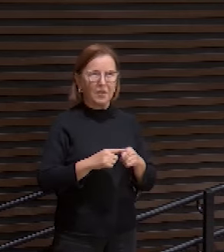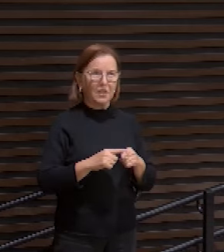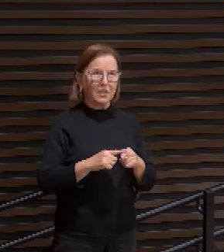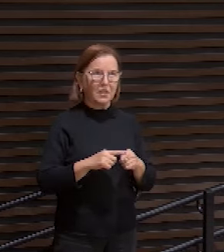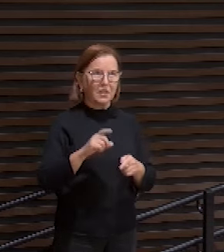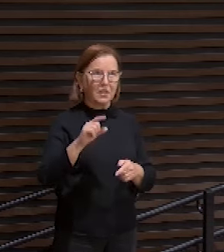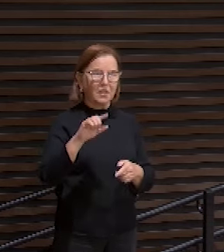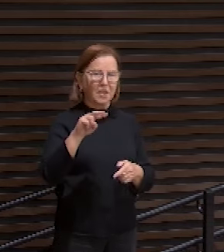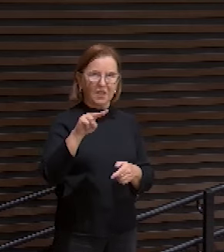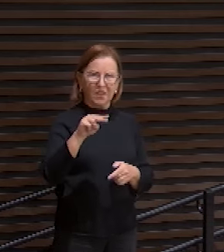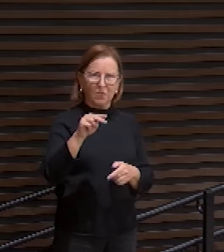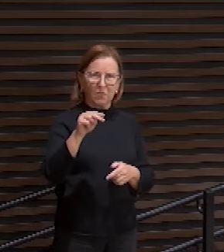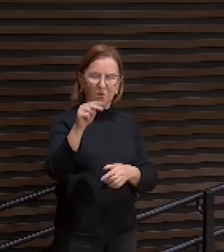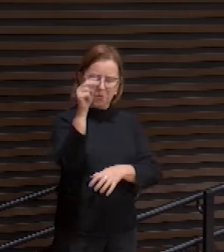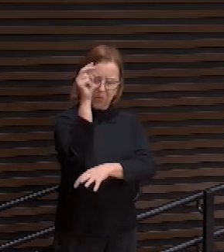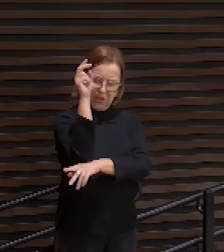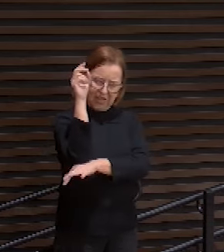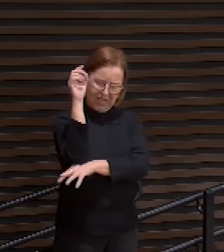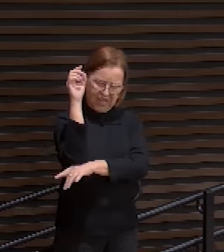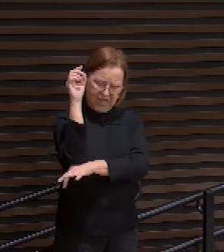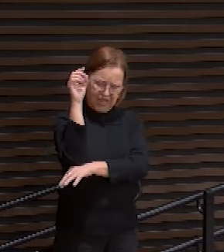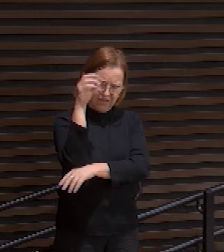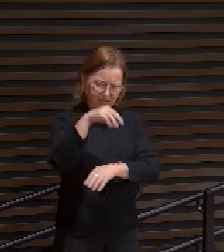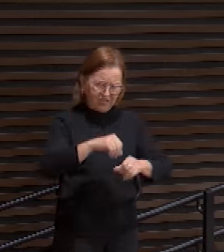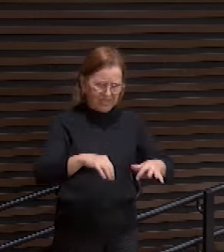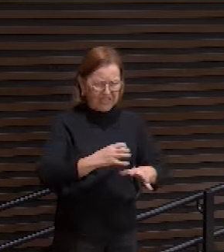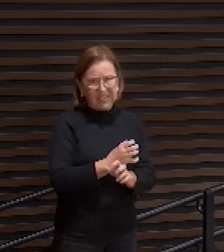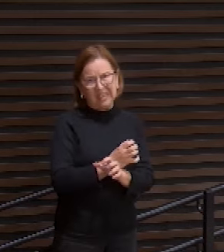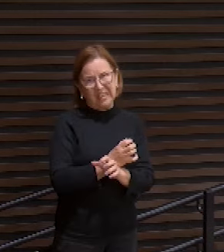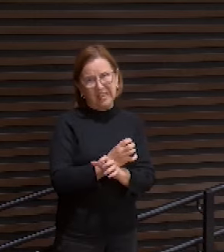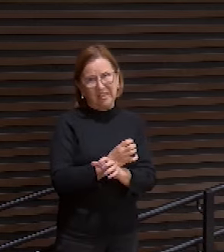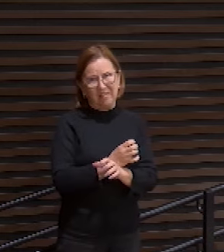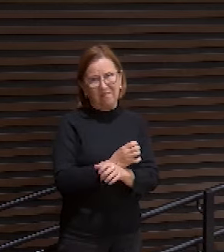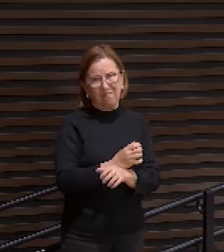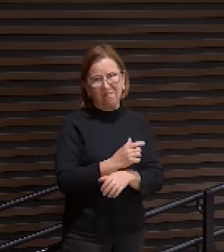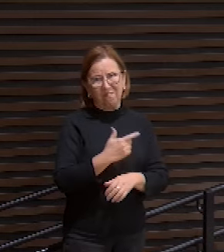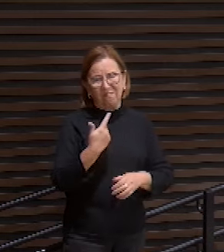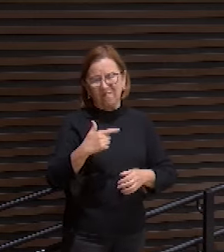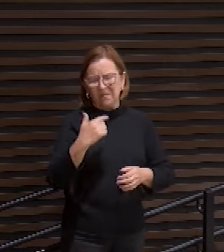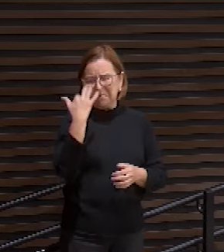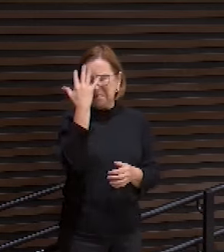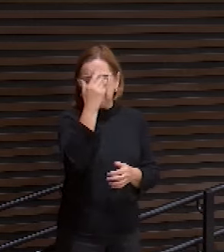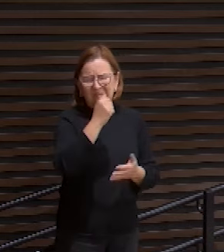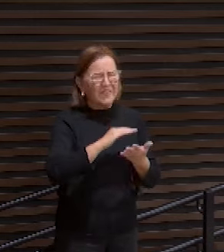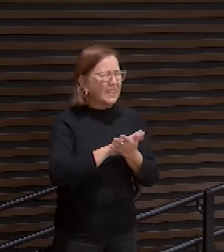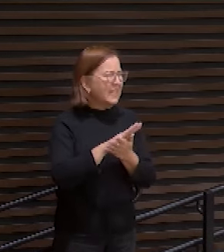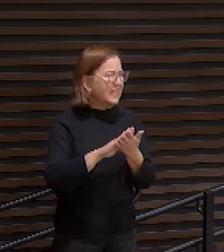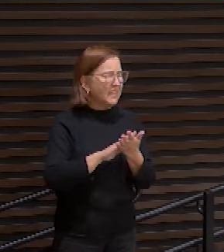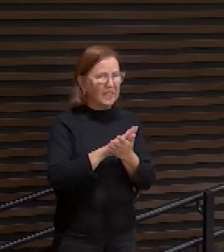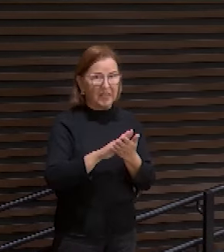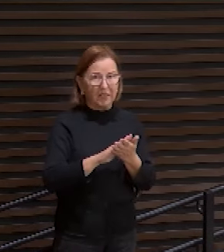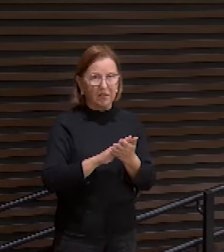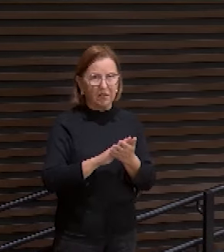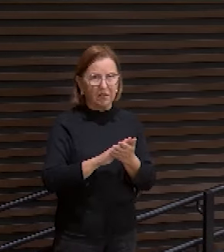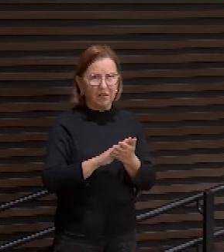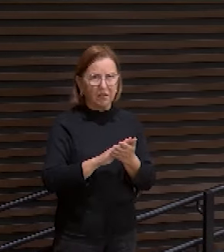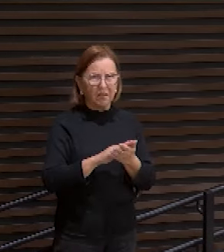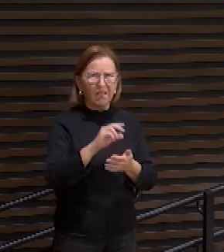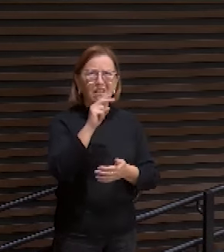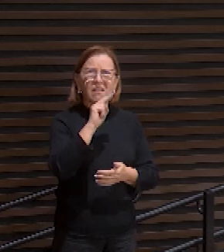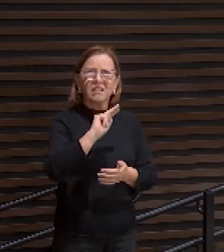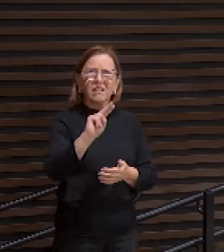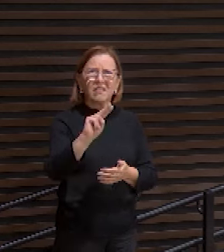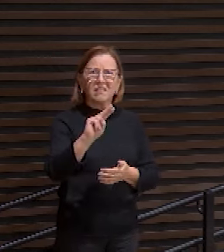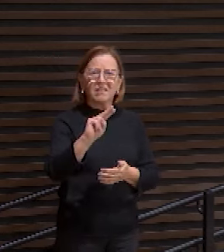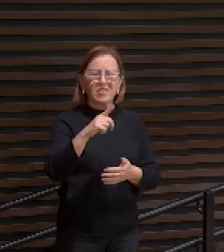renovo perante ele, como raiz de uma terra seca. Não tinha aparência nem formosura. Olhamos-lo, mas